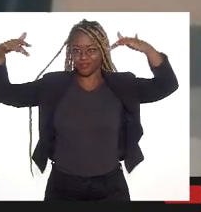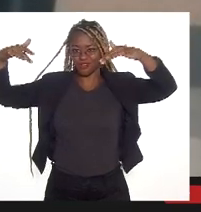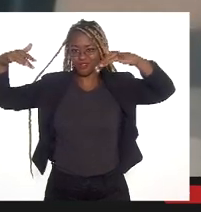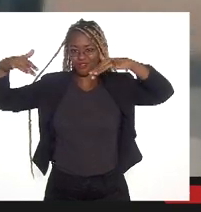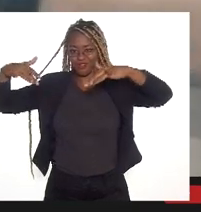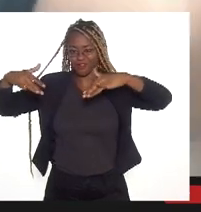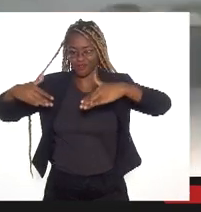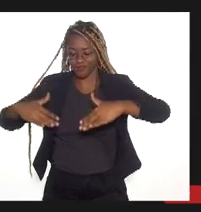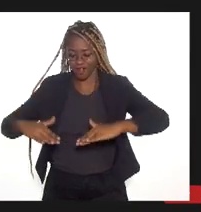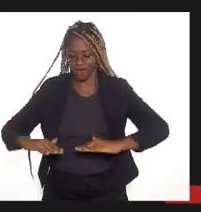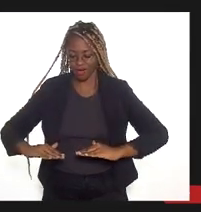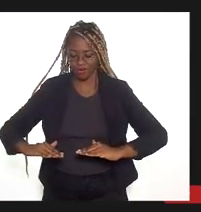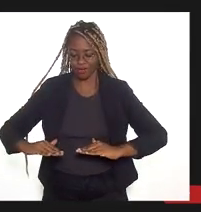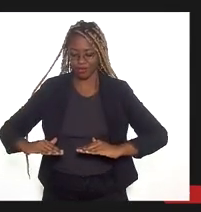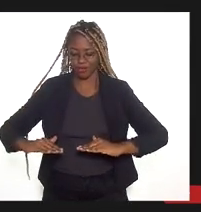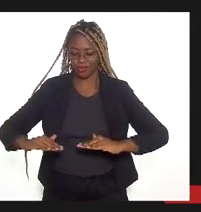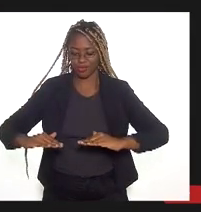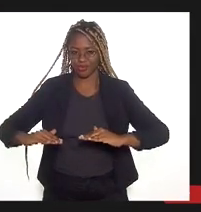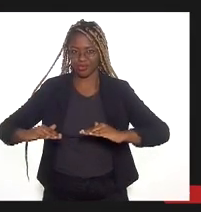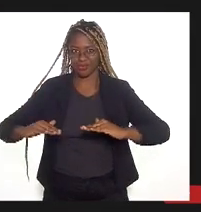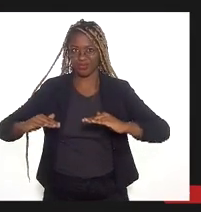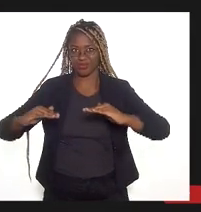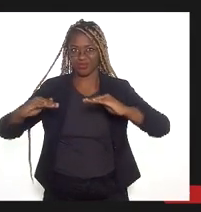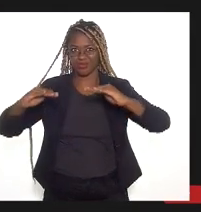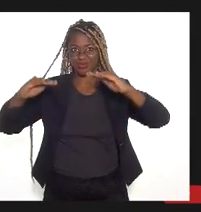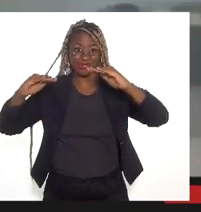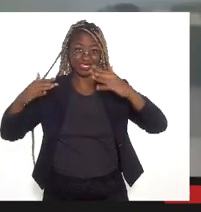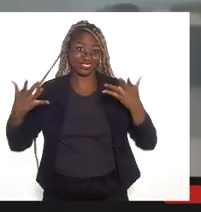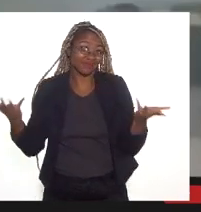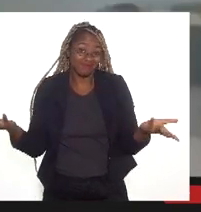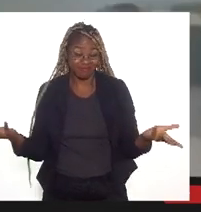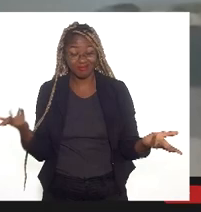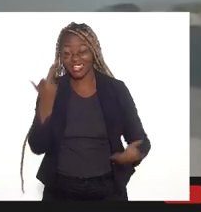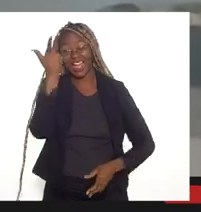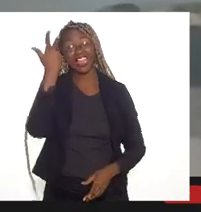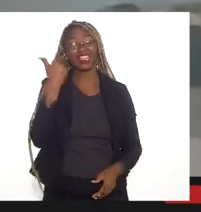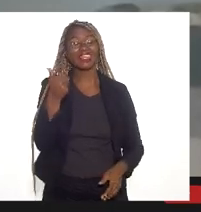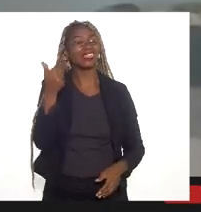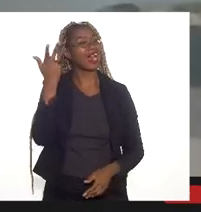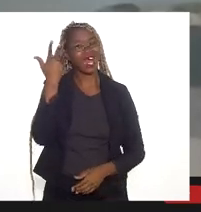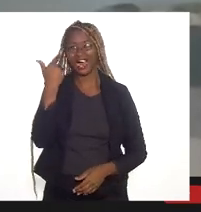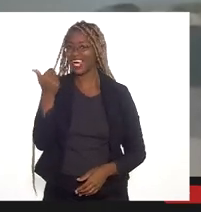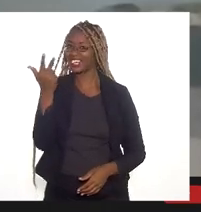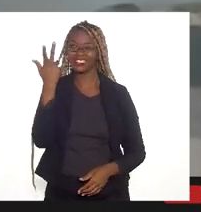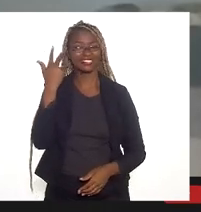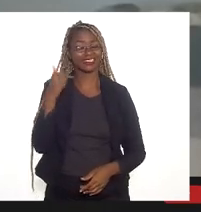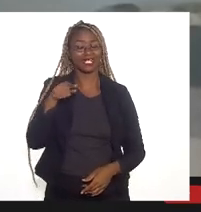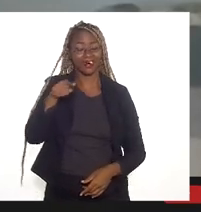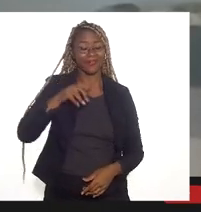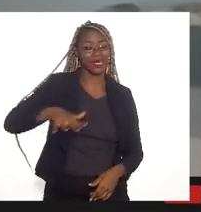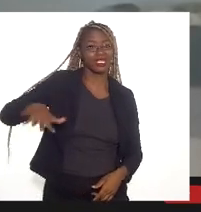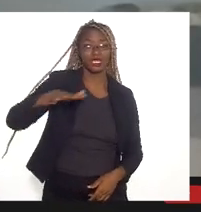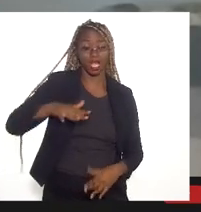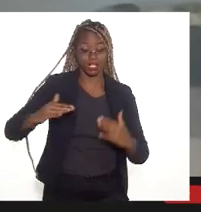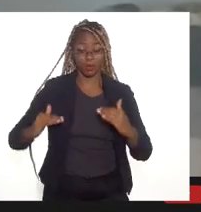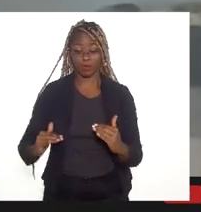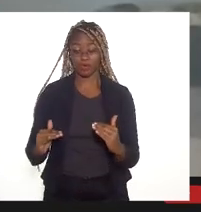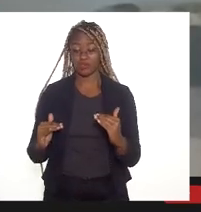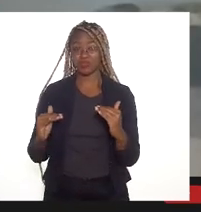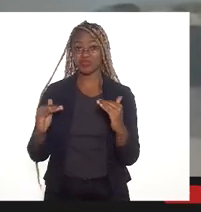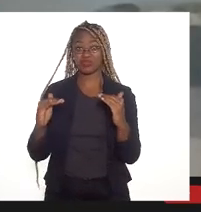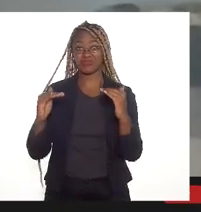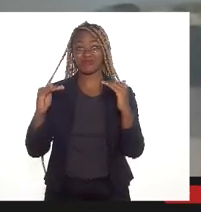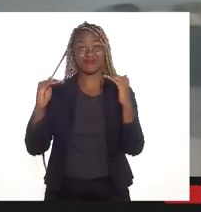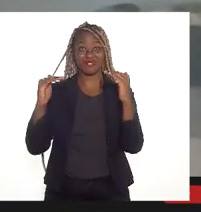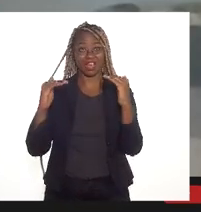montanha e concentra nessa área de planície. Então, naturalmente, é uma região de inundação que sofre com